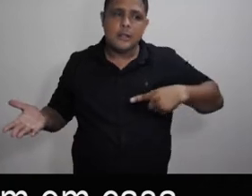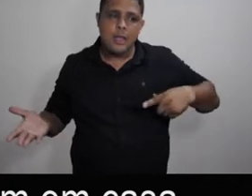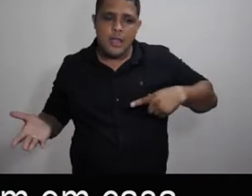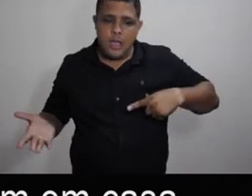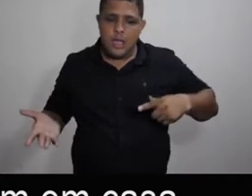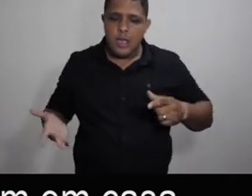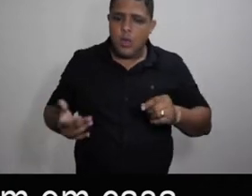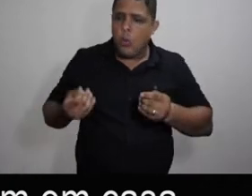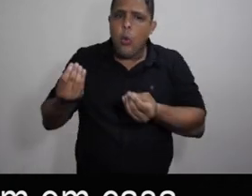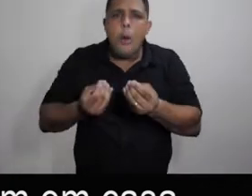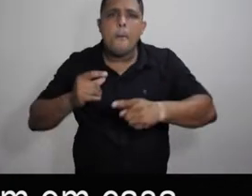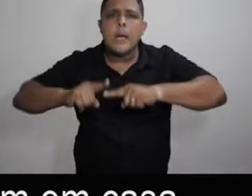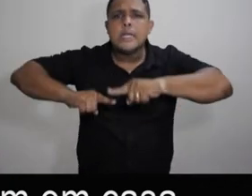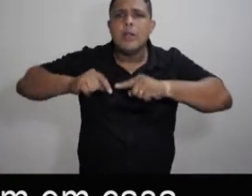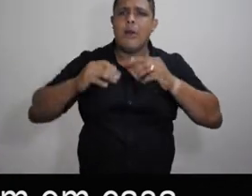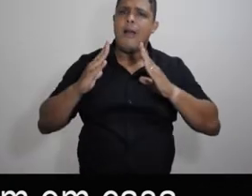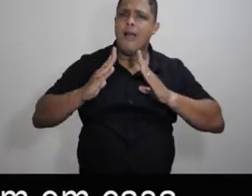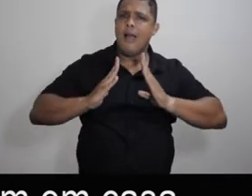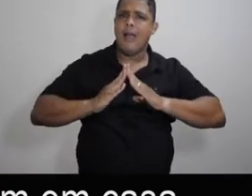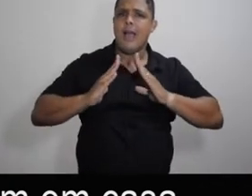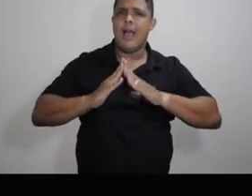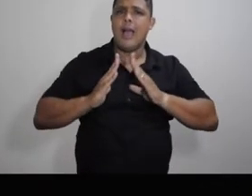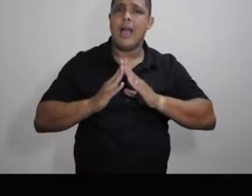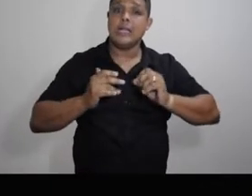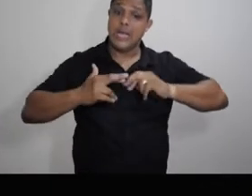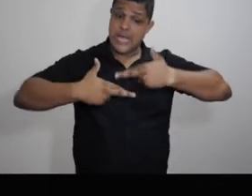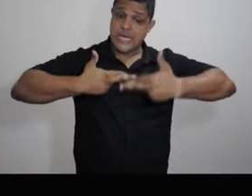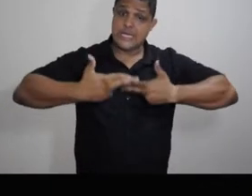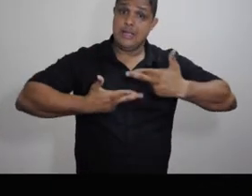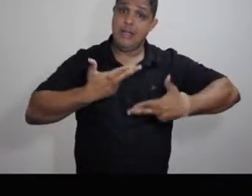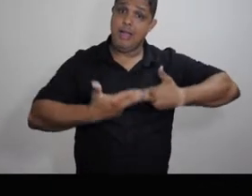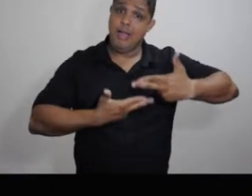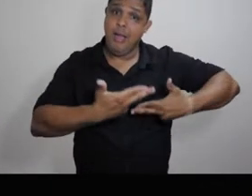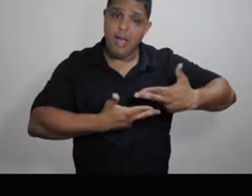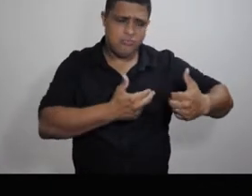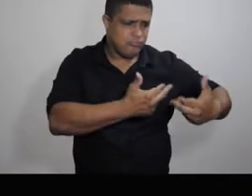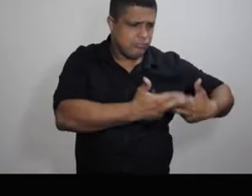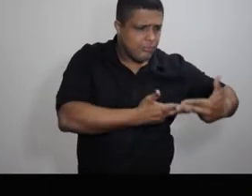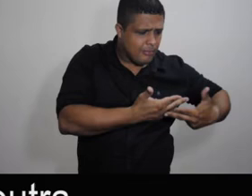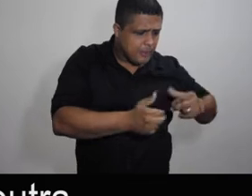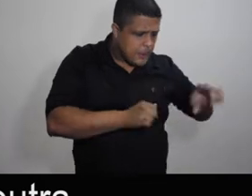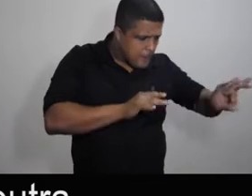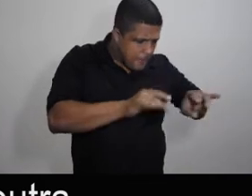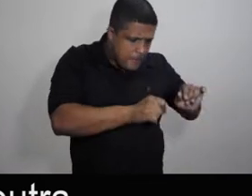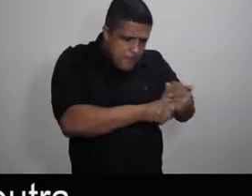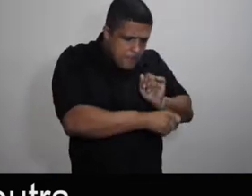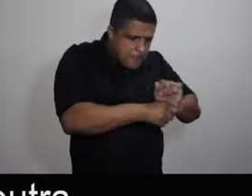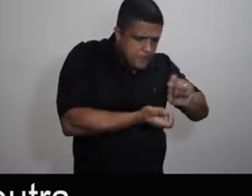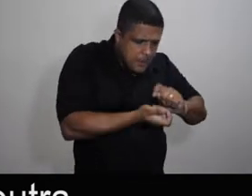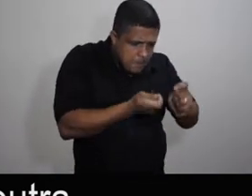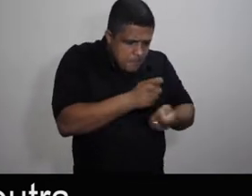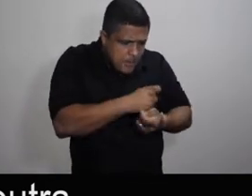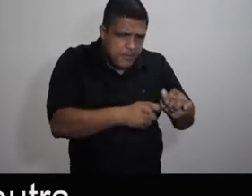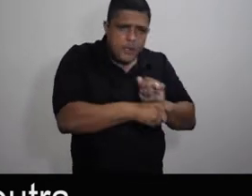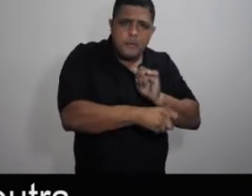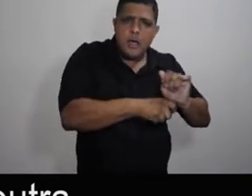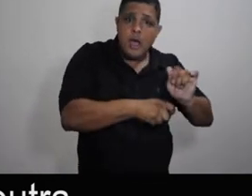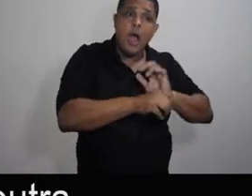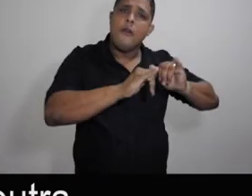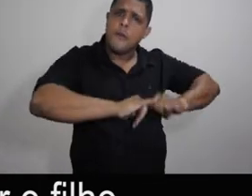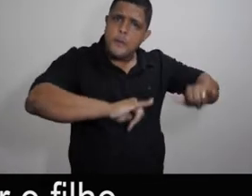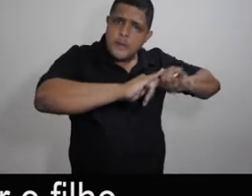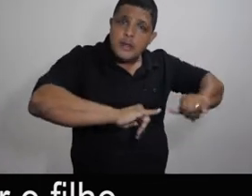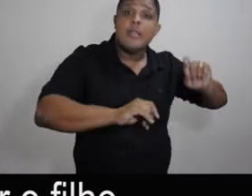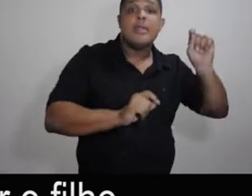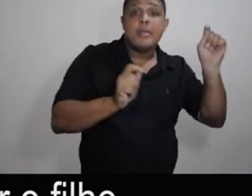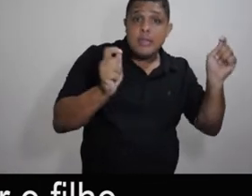materiais que a gente tem em casa, ter uma consciência de reciclagem, então a gente consegue passar para a